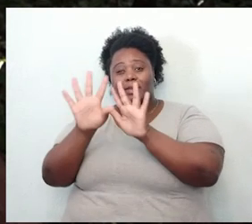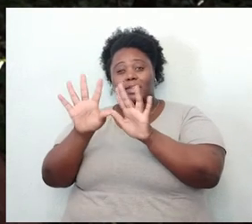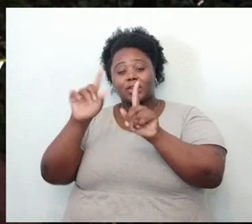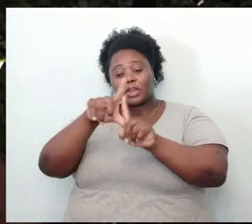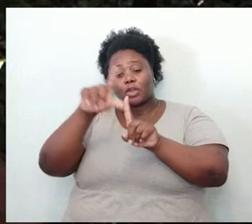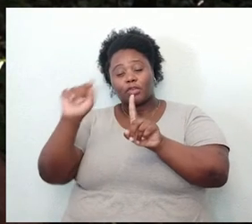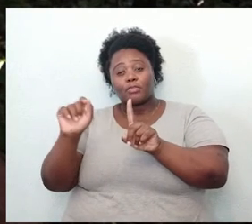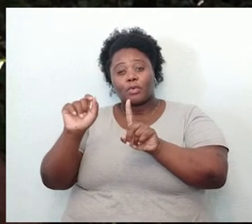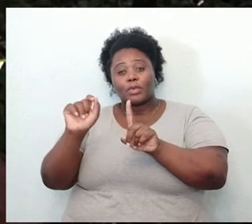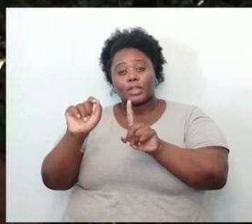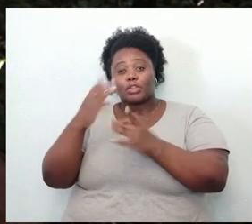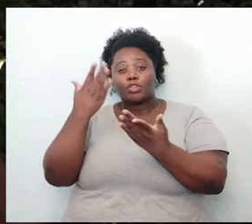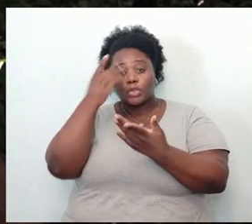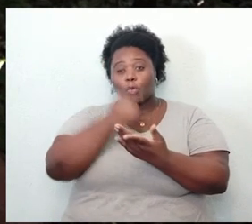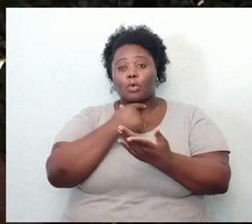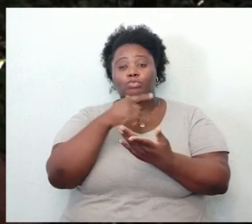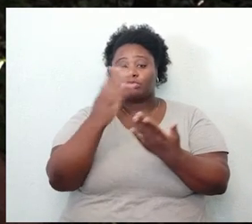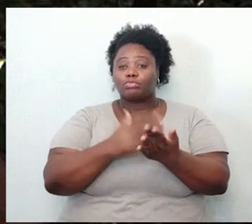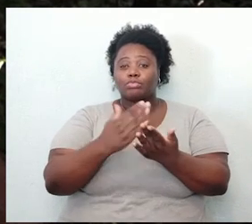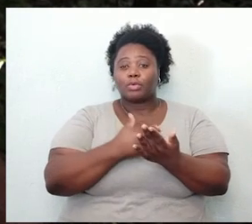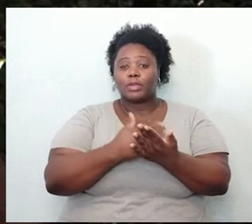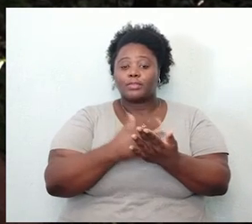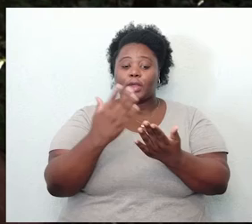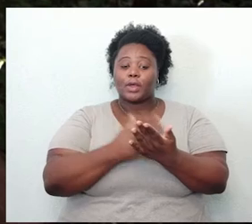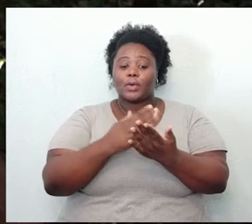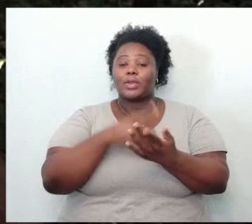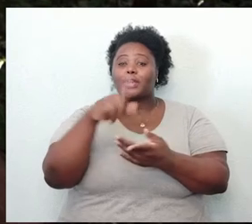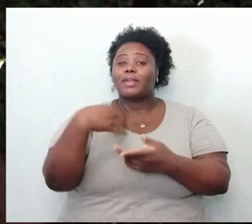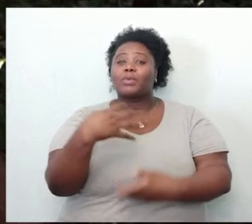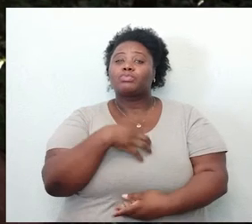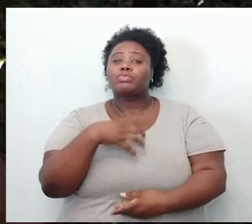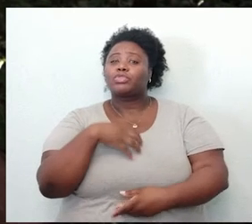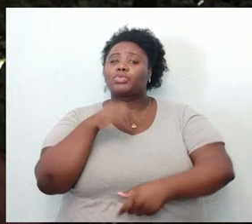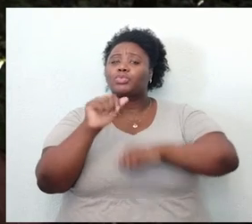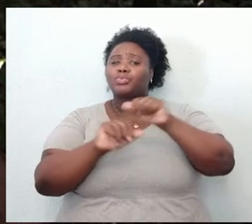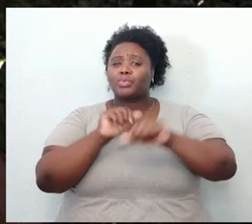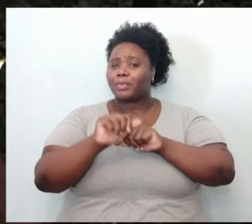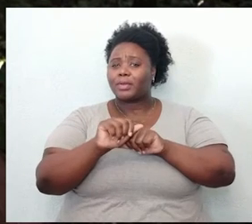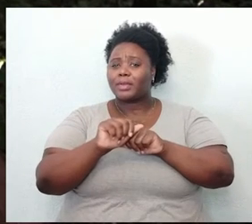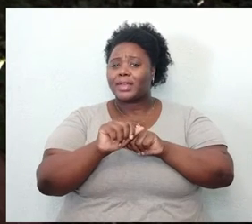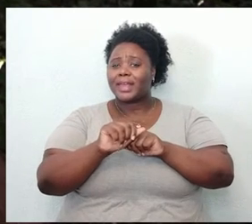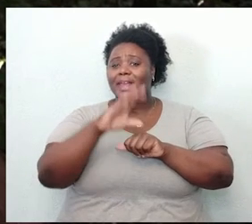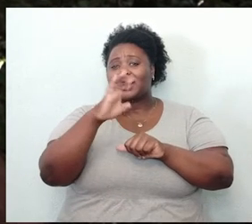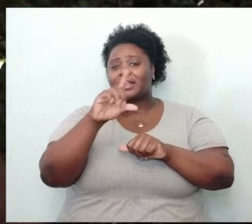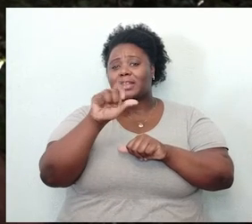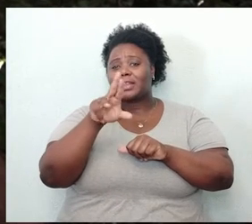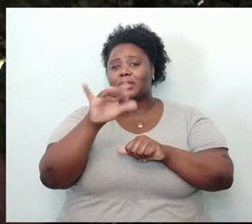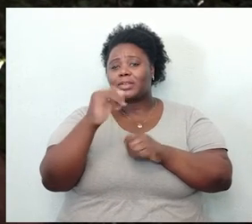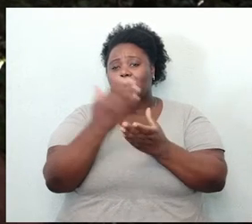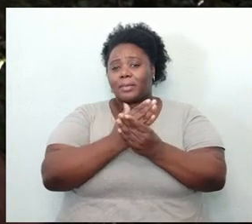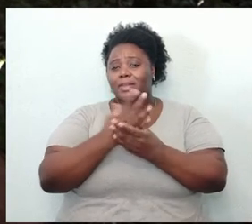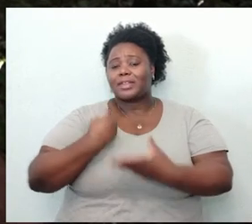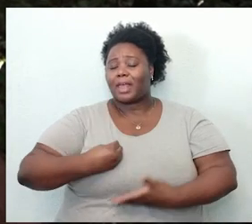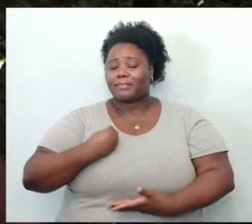Folha de rosto do livro. Livro, lugar do sentido nômade. Celulose é a meiose